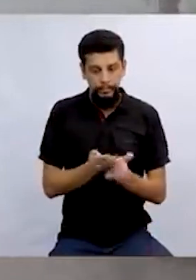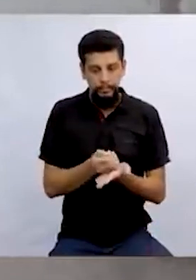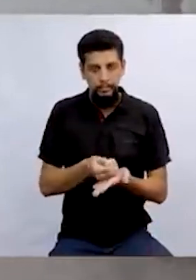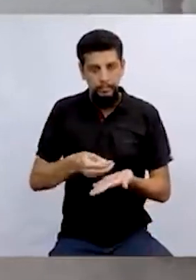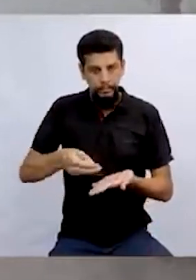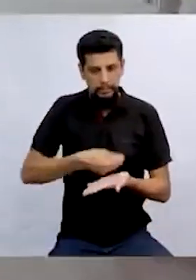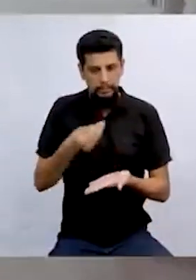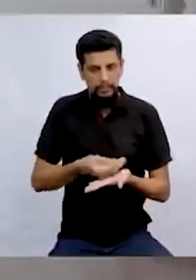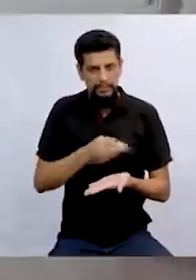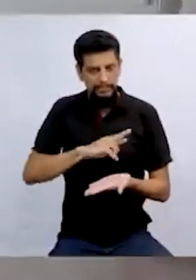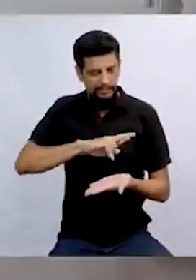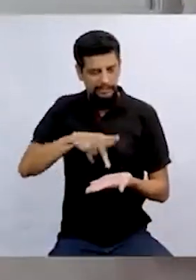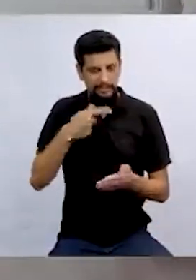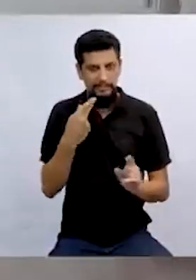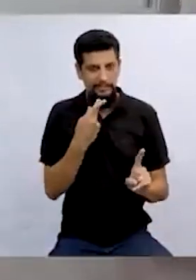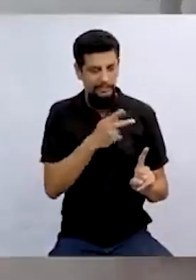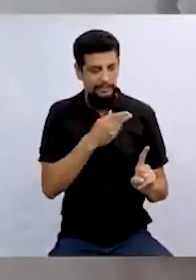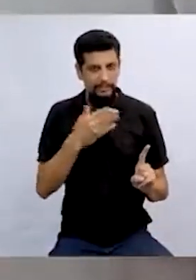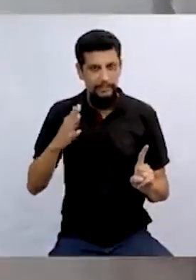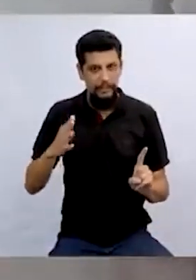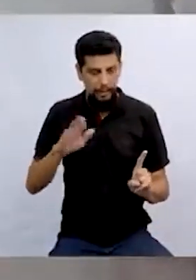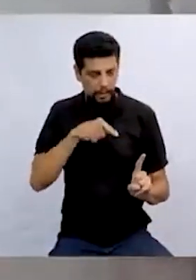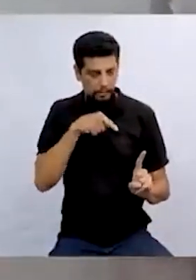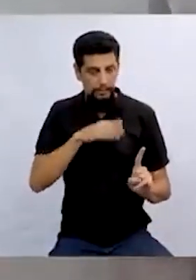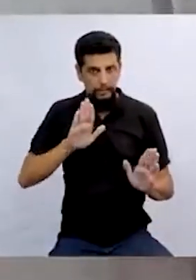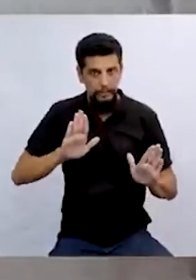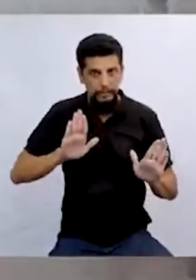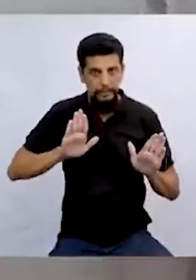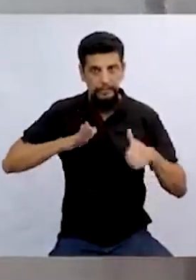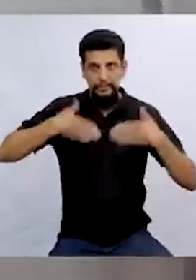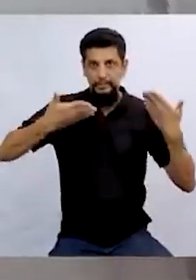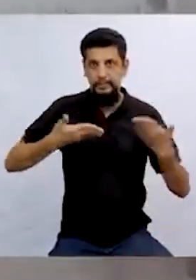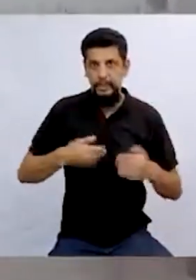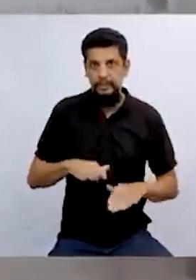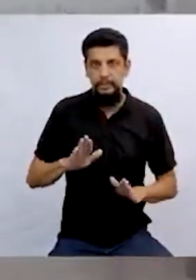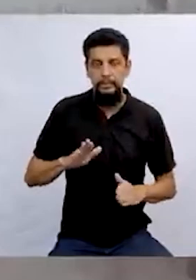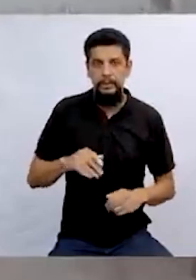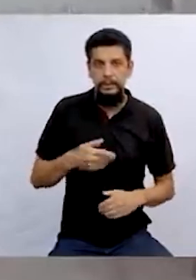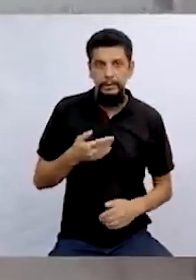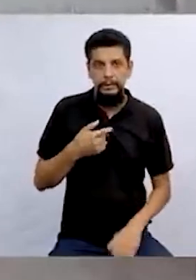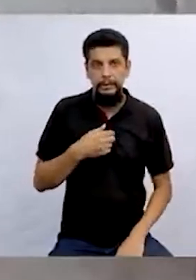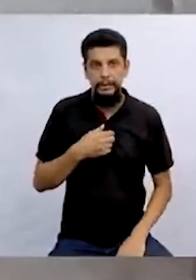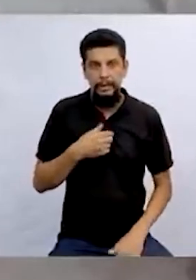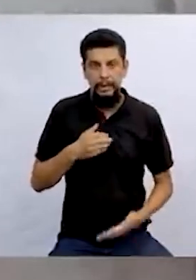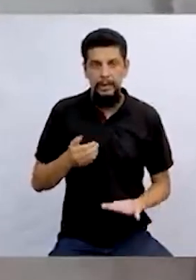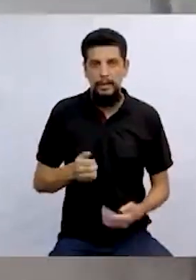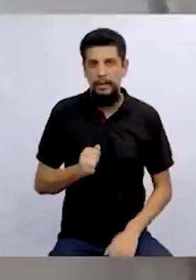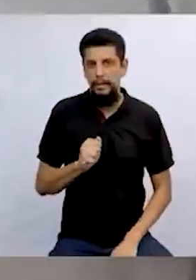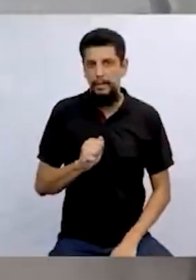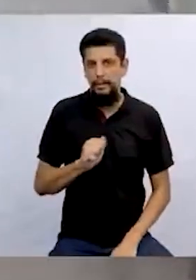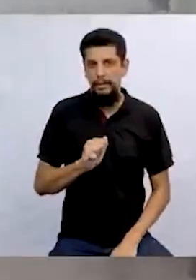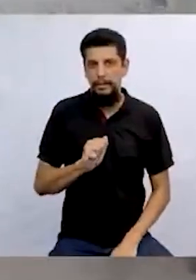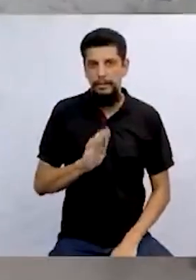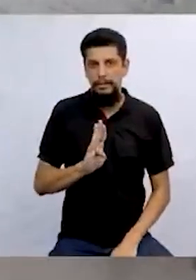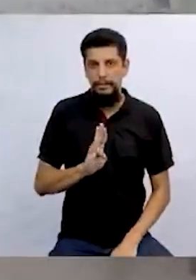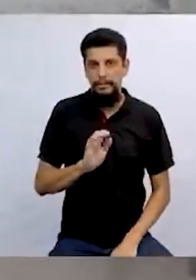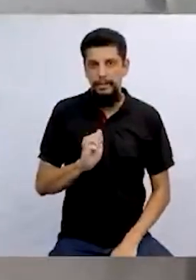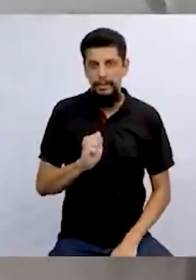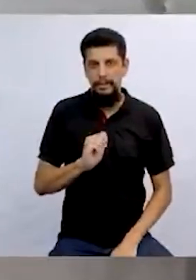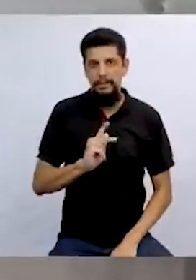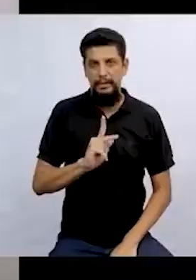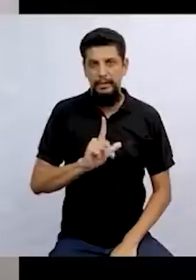abacate bem na parede dela pra ela levar um susto e ficar bem abacalhadamente.